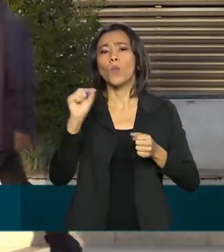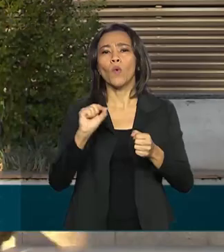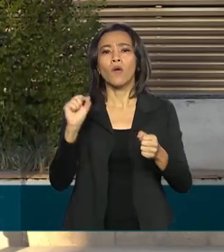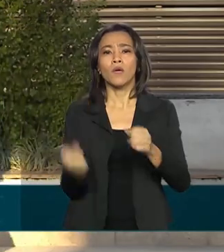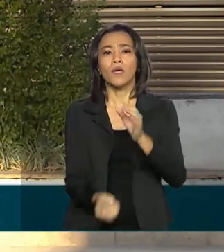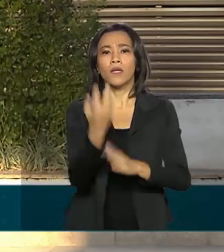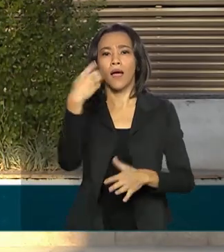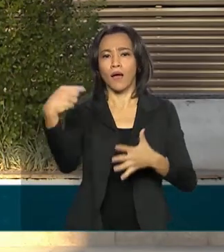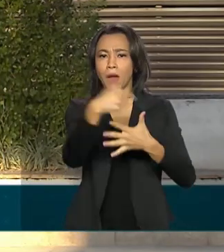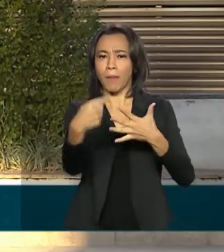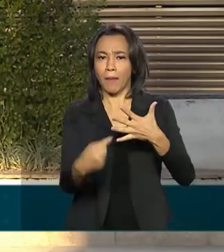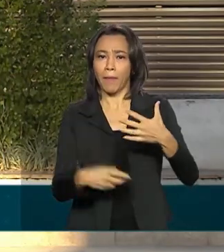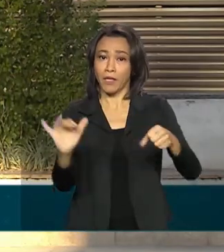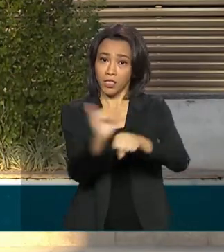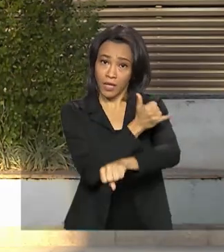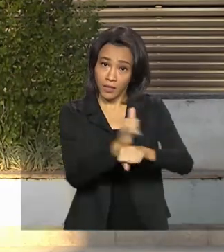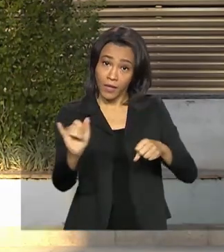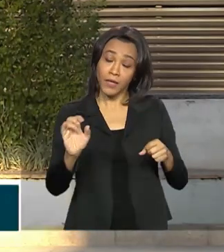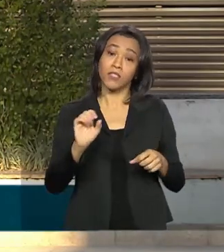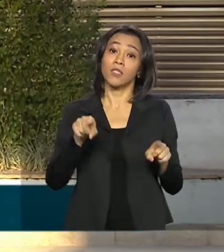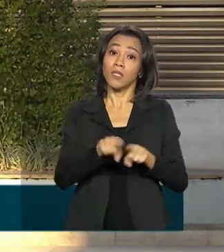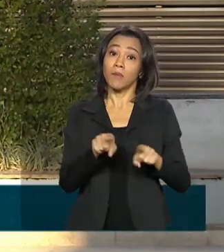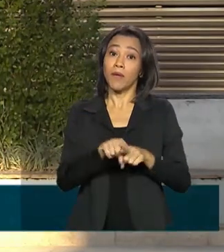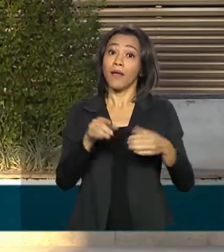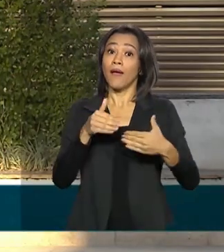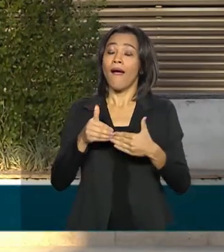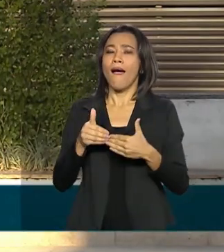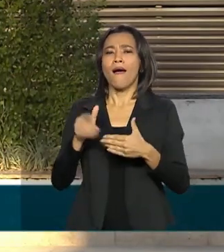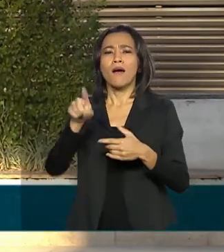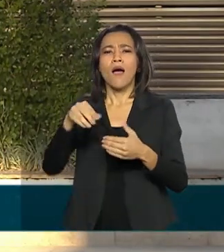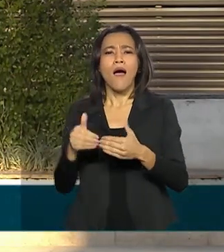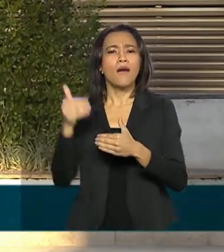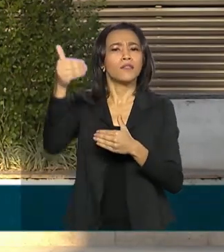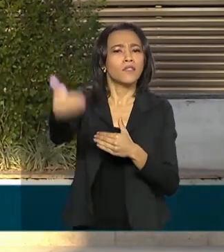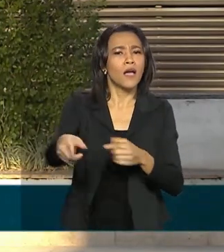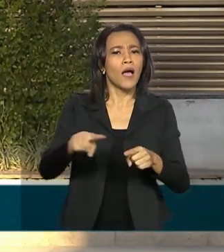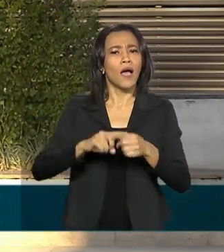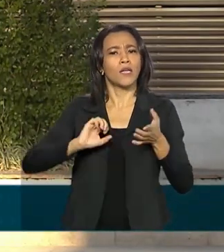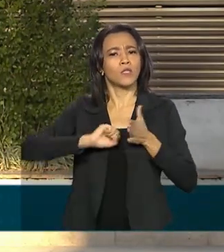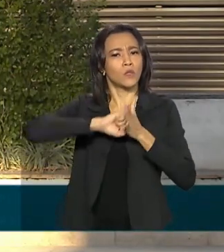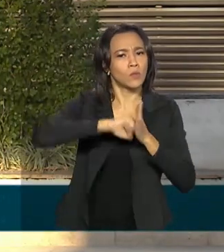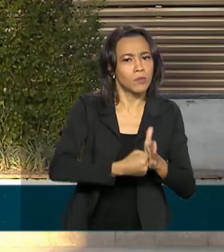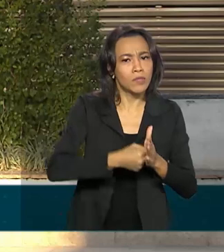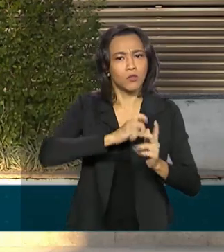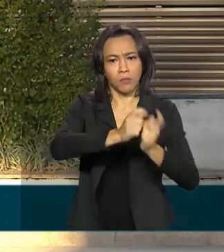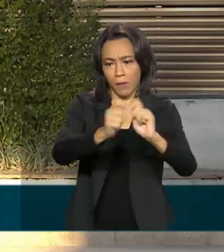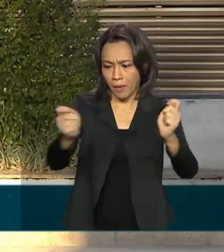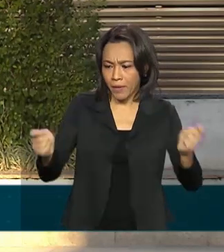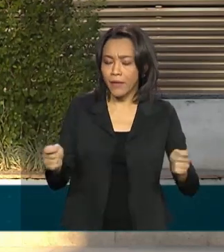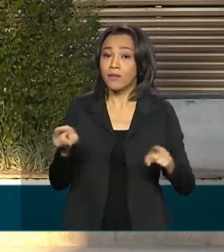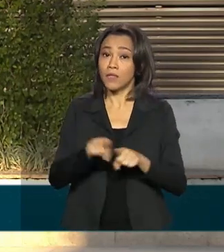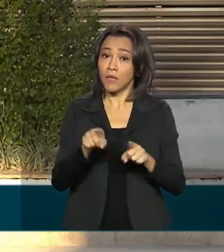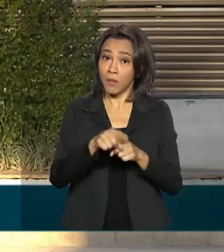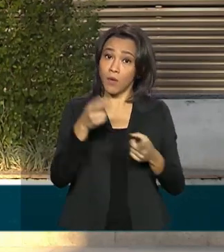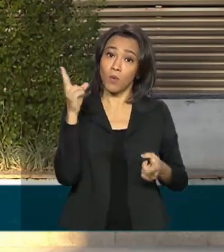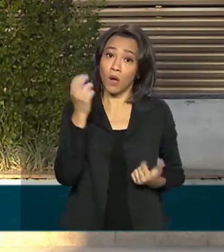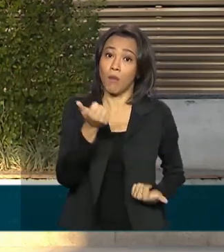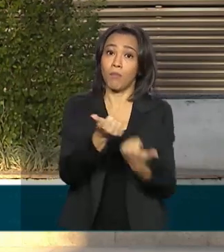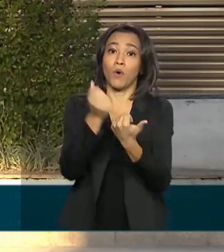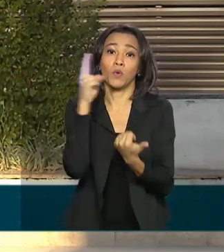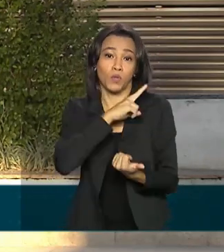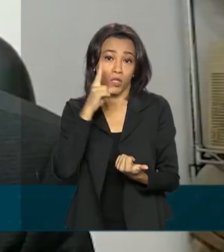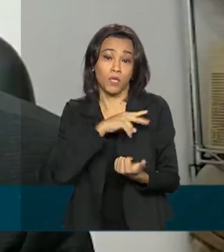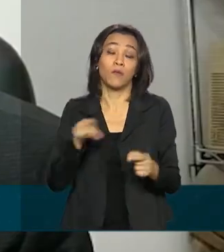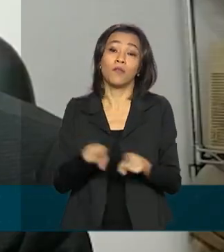como o adiamento e até a suspensão de pagamentos, a liberação de recursos para o auxílio emergencial e o saque do